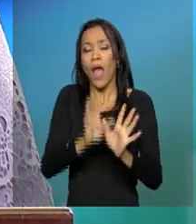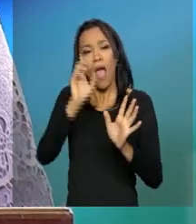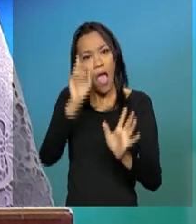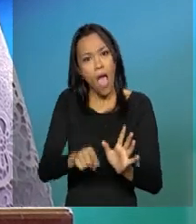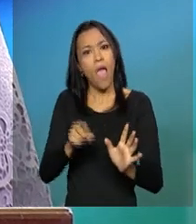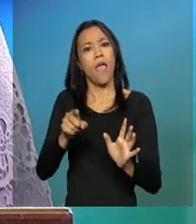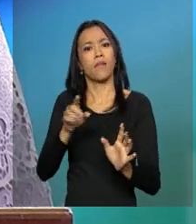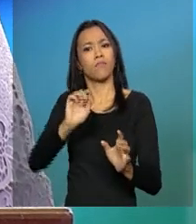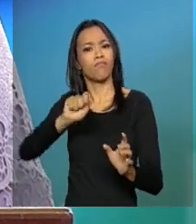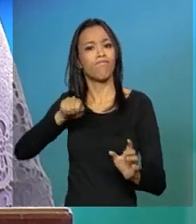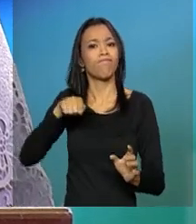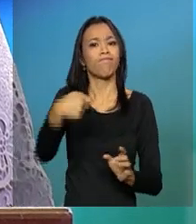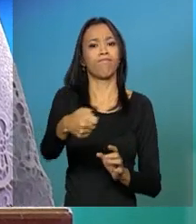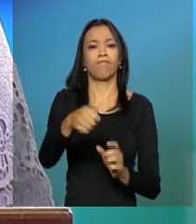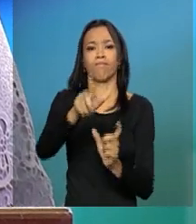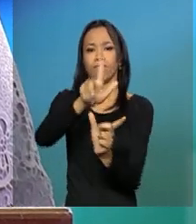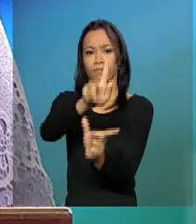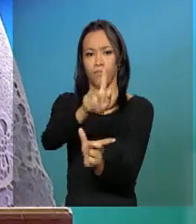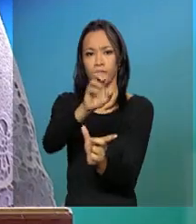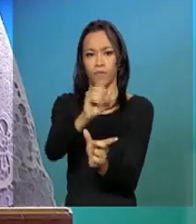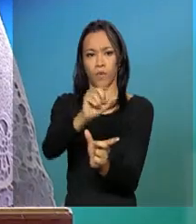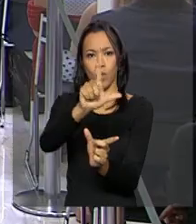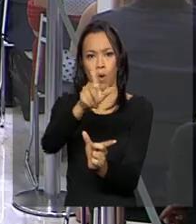golpe contra a democracia.